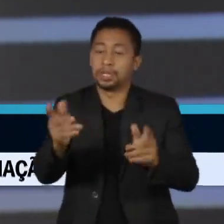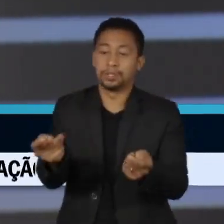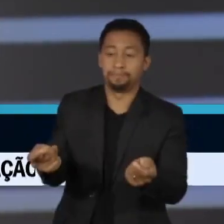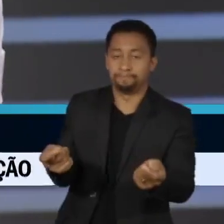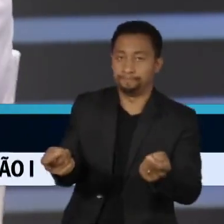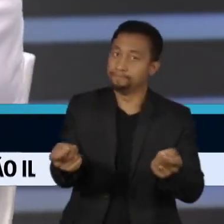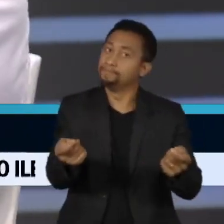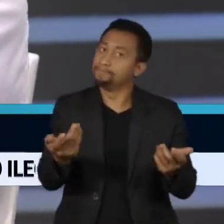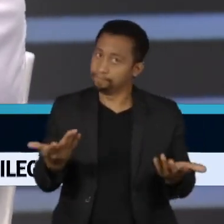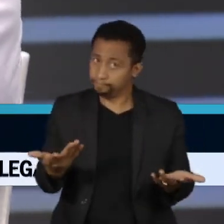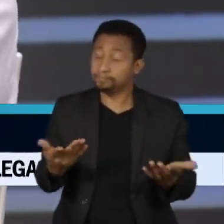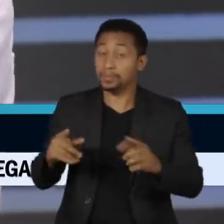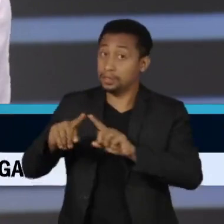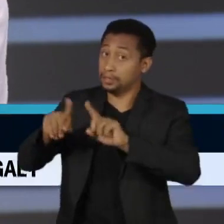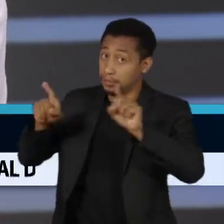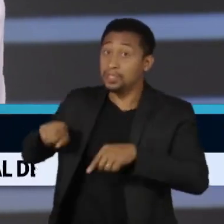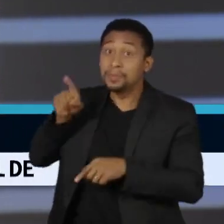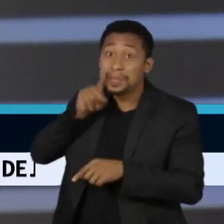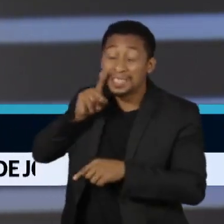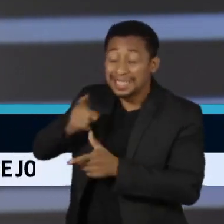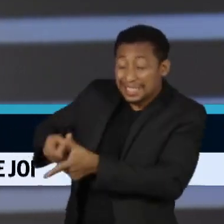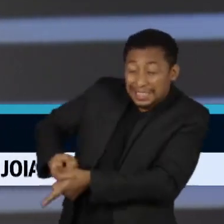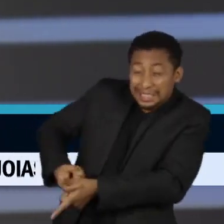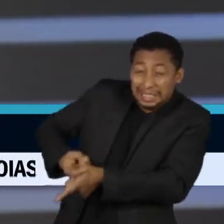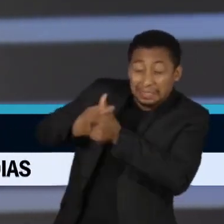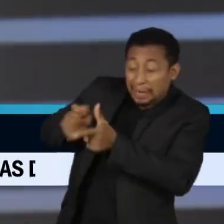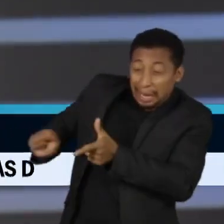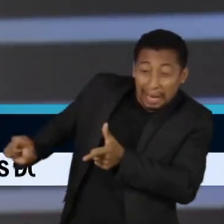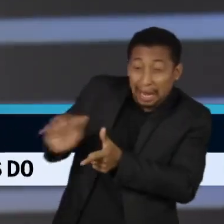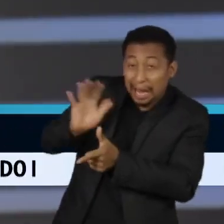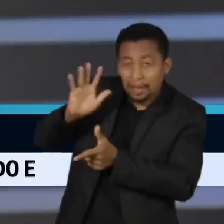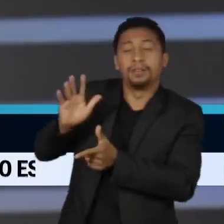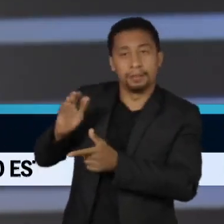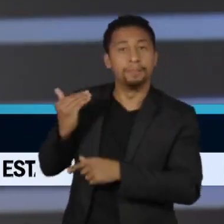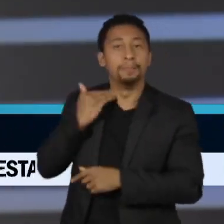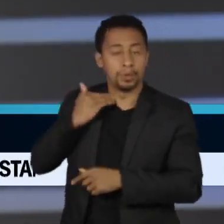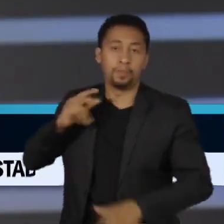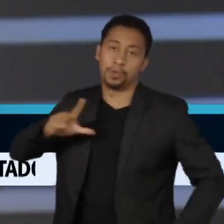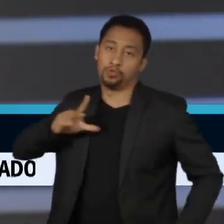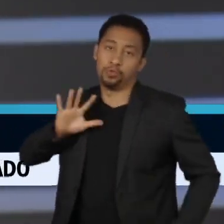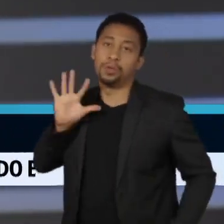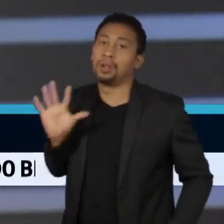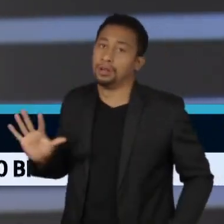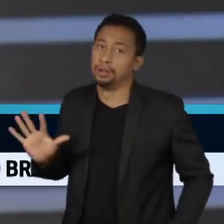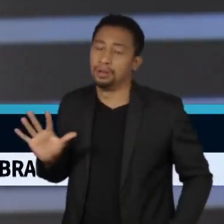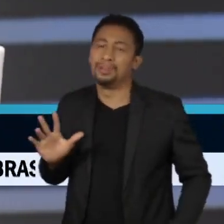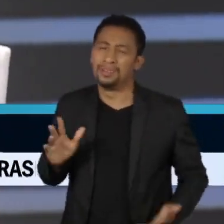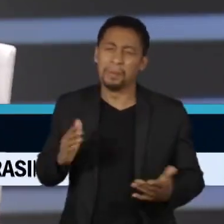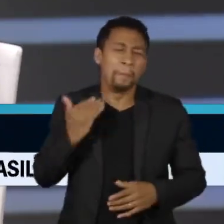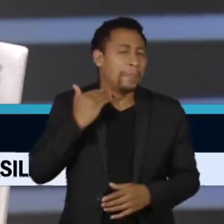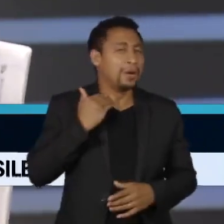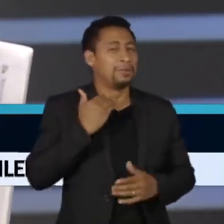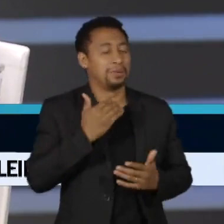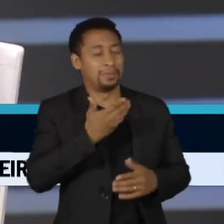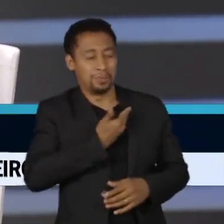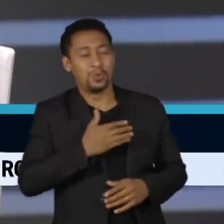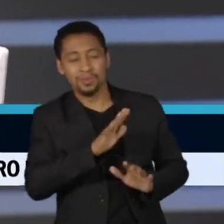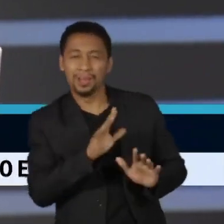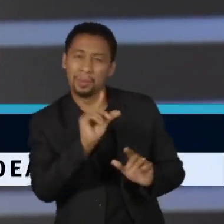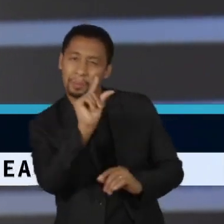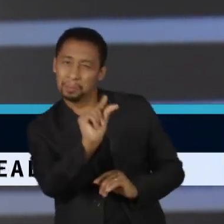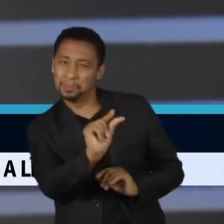é dos bancos privados, não é um caso isolado. Isso sim, um aperto mais forte no crédito